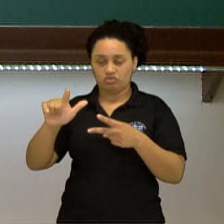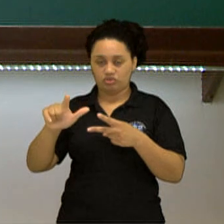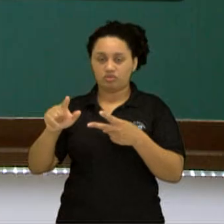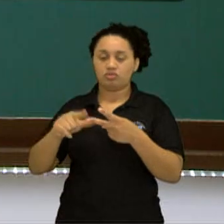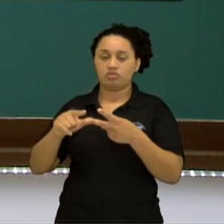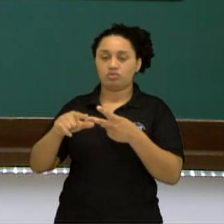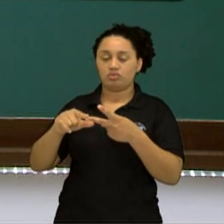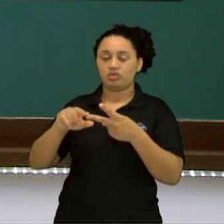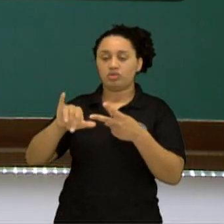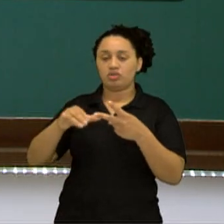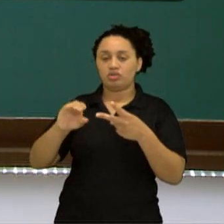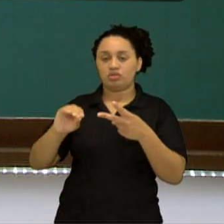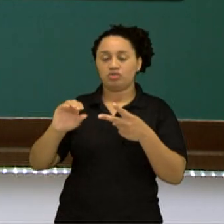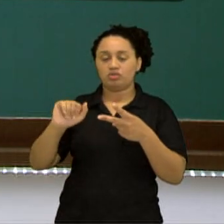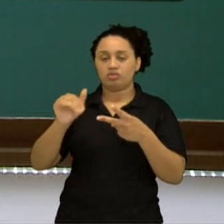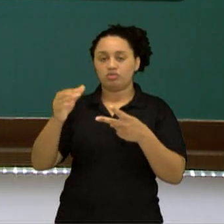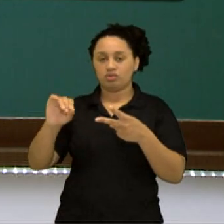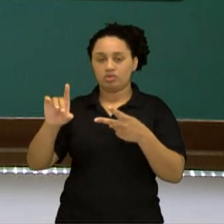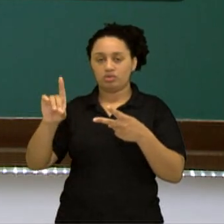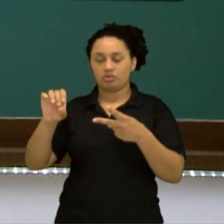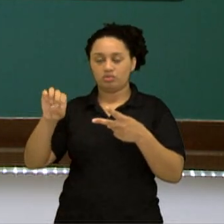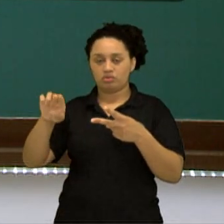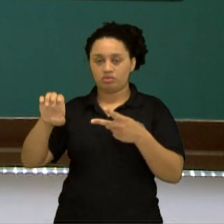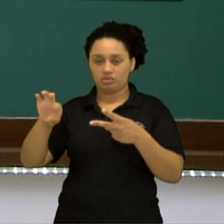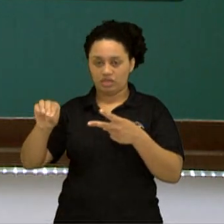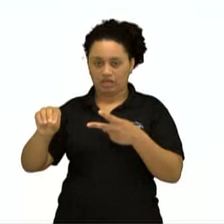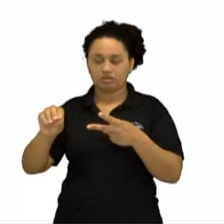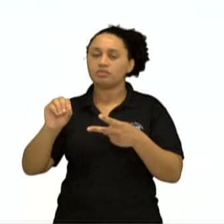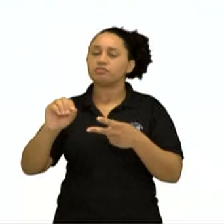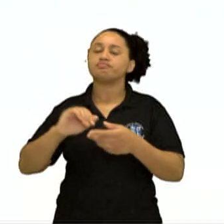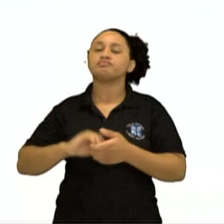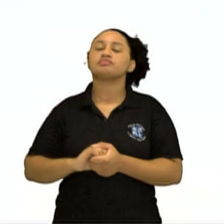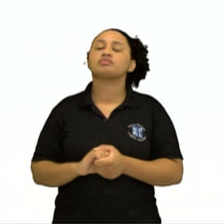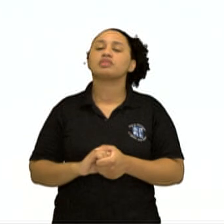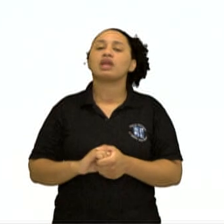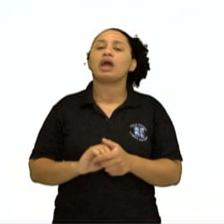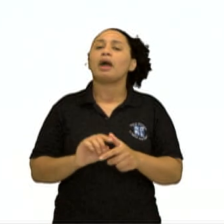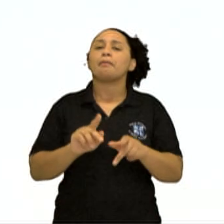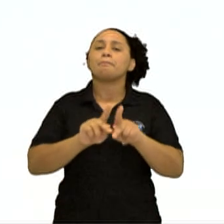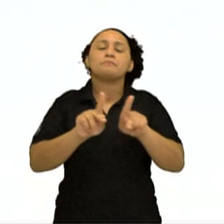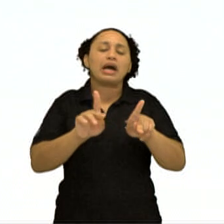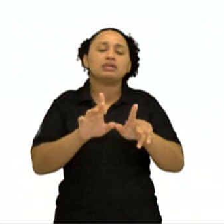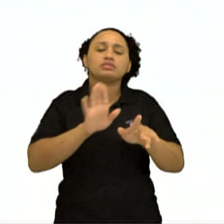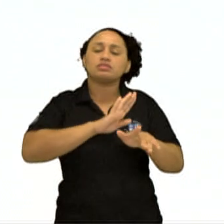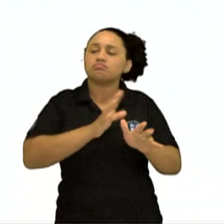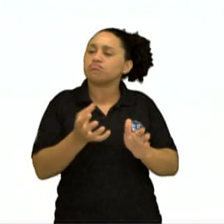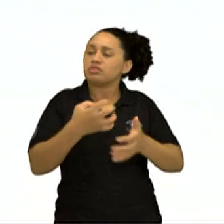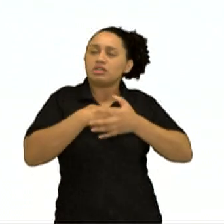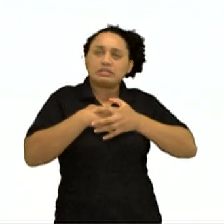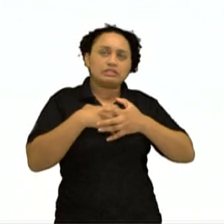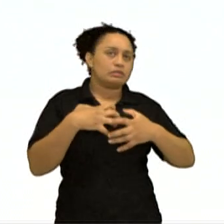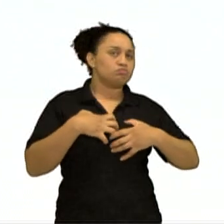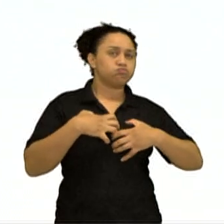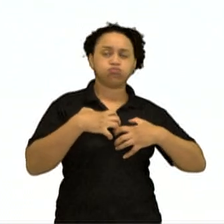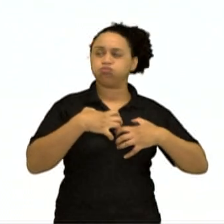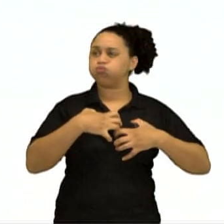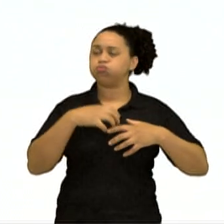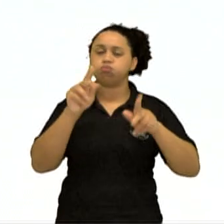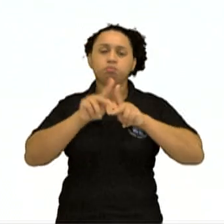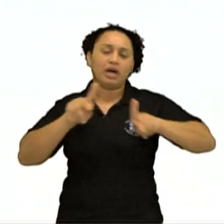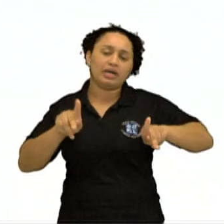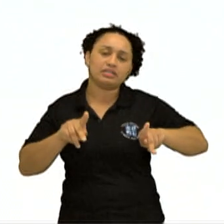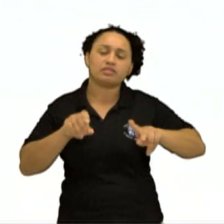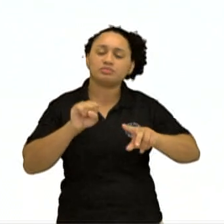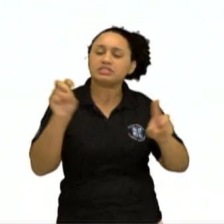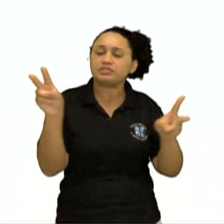invadiu meu coração, de repente me encheu de paz, como se o vento de um tufão